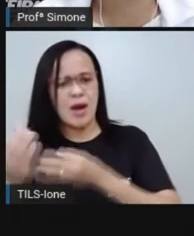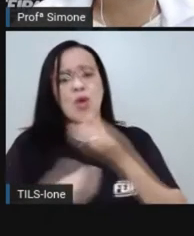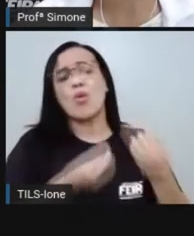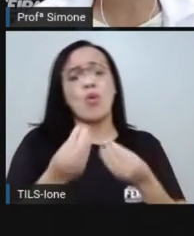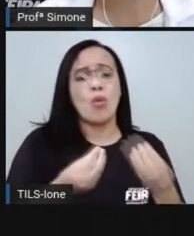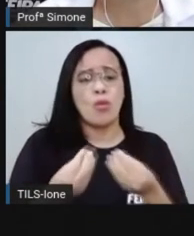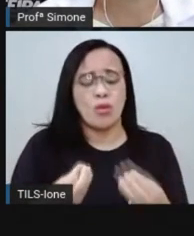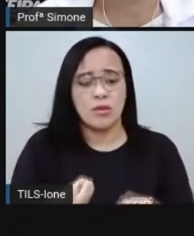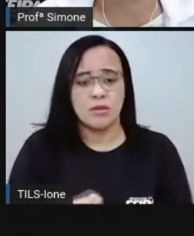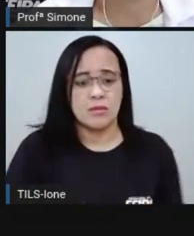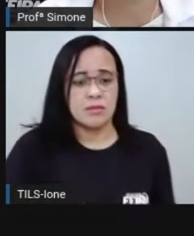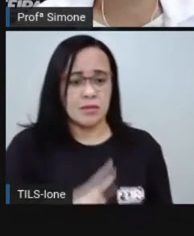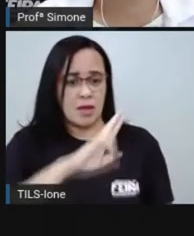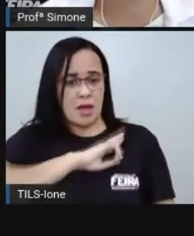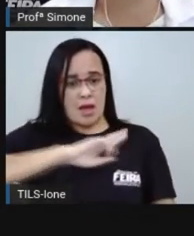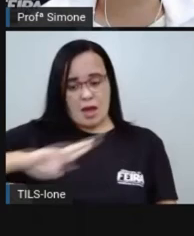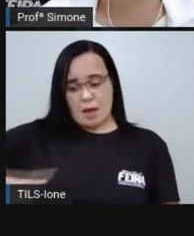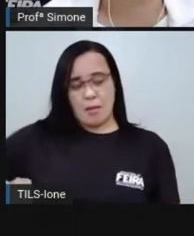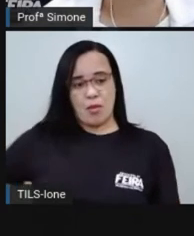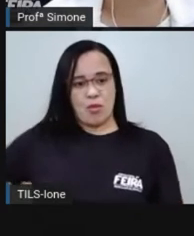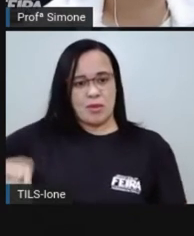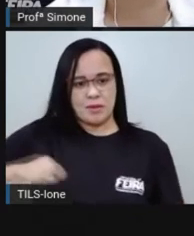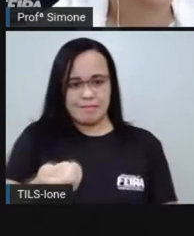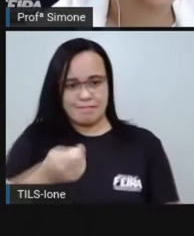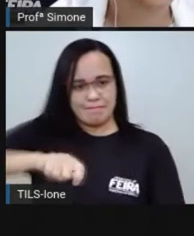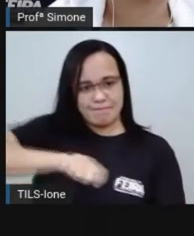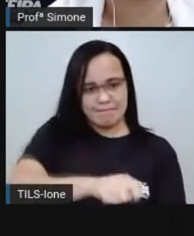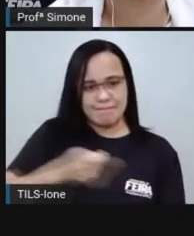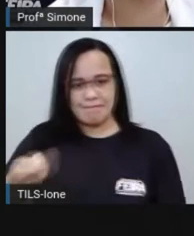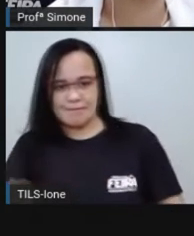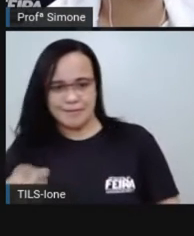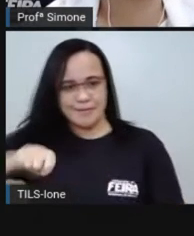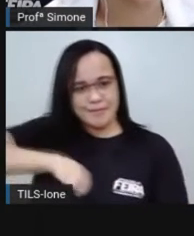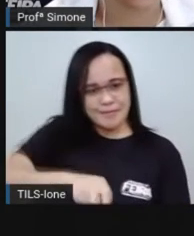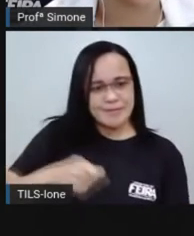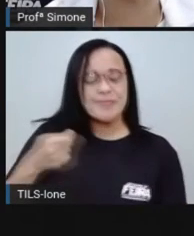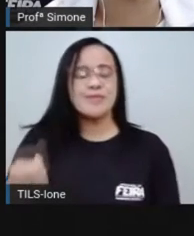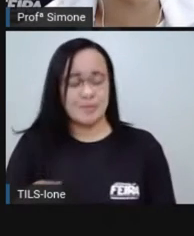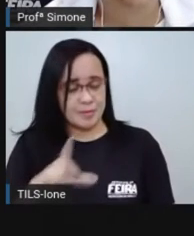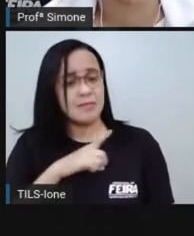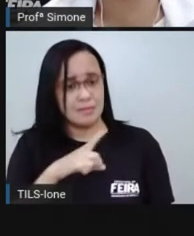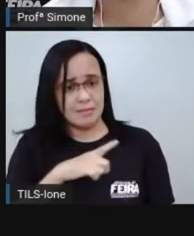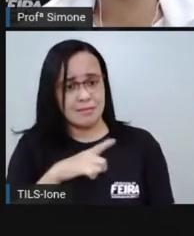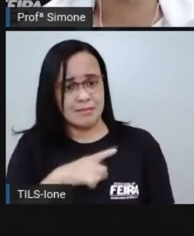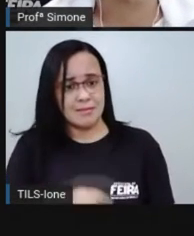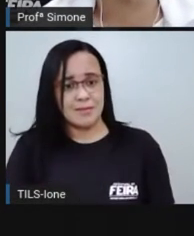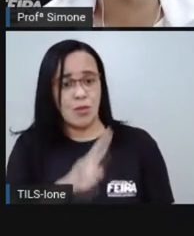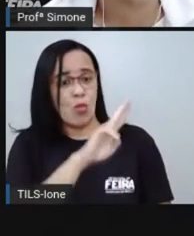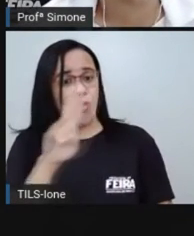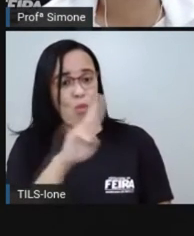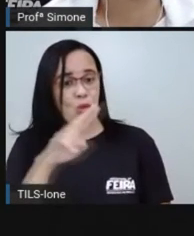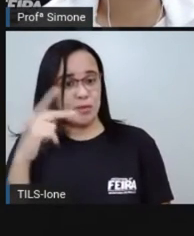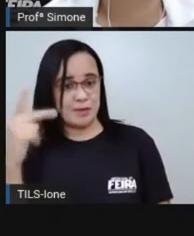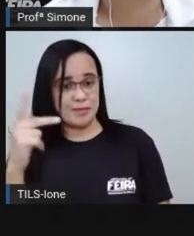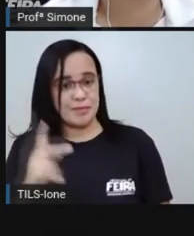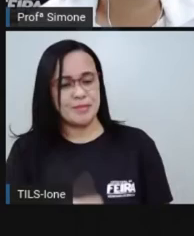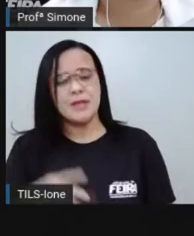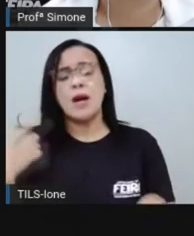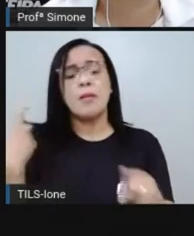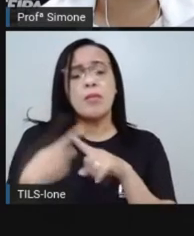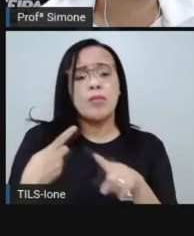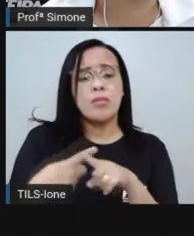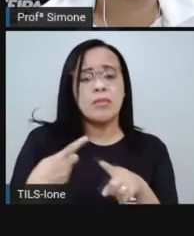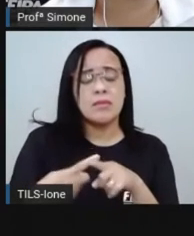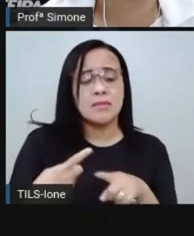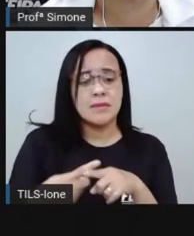república das espadas ou república da espada no singular. Por quê? foi o momento